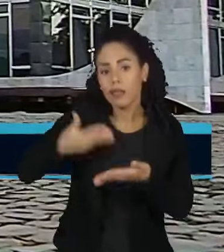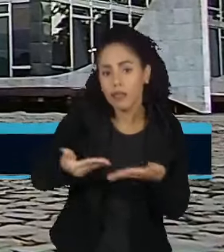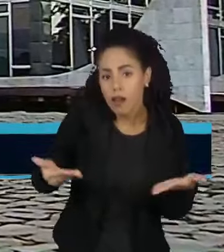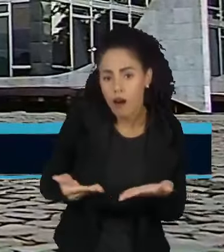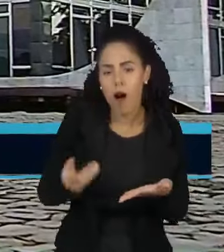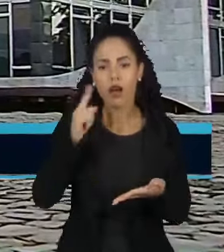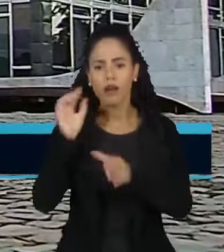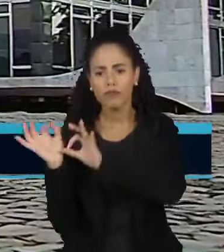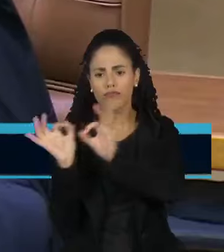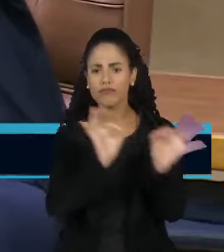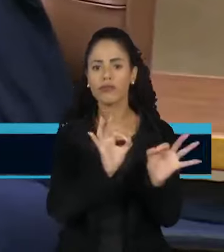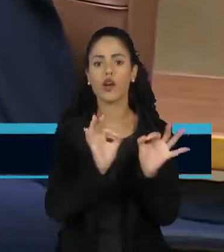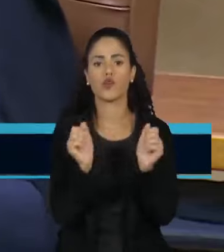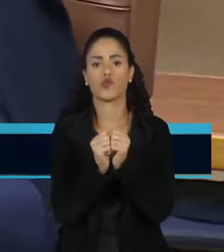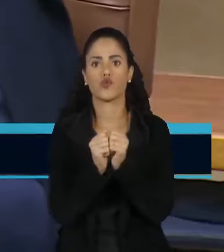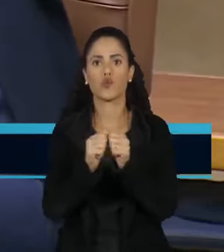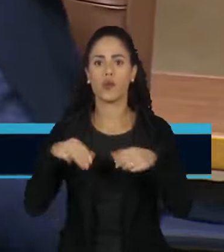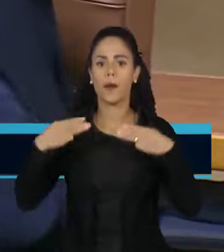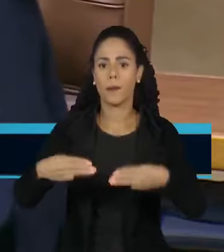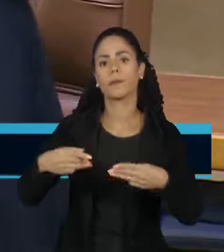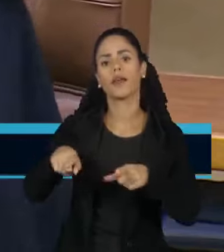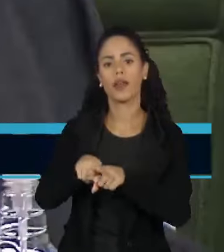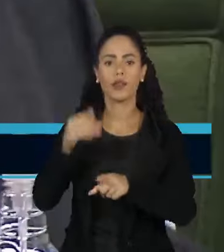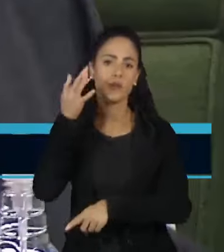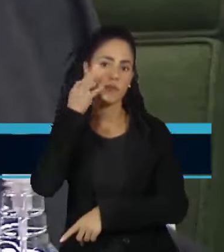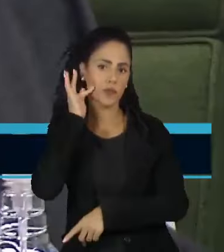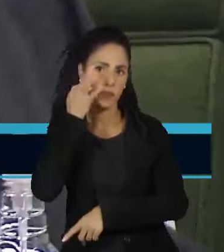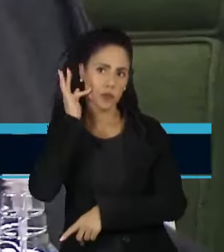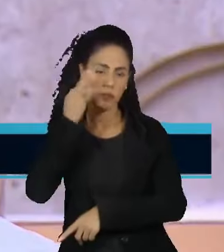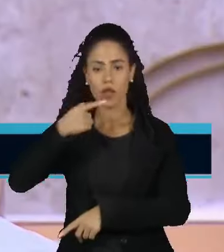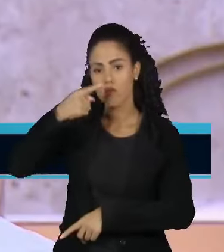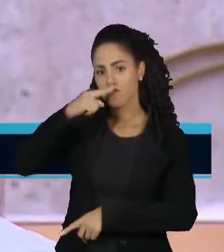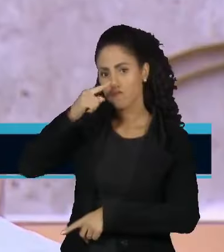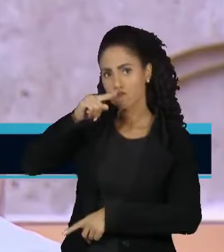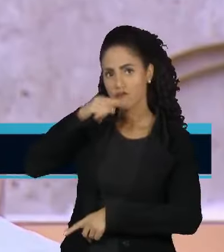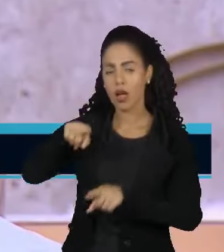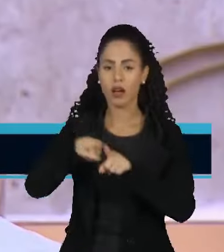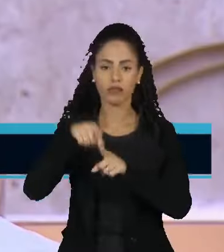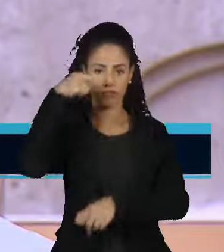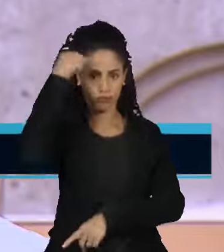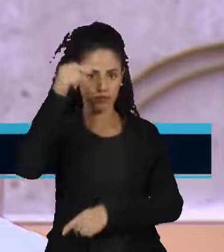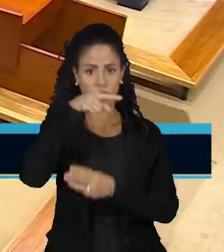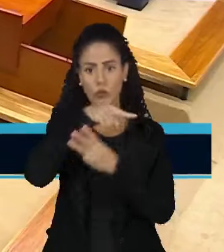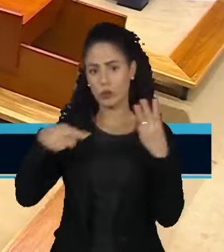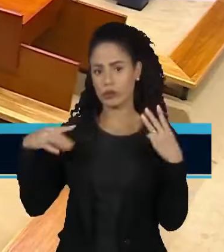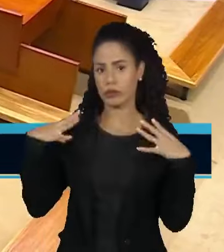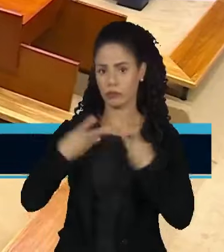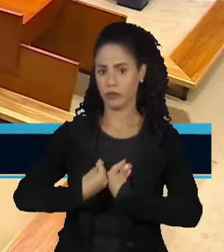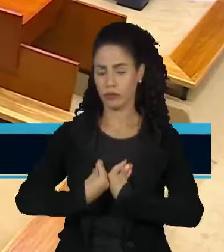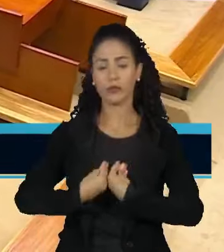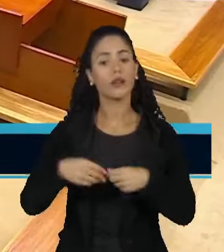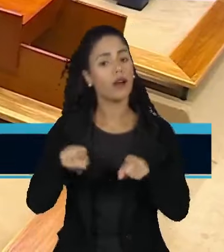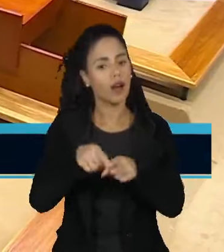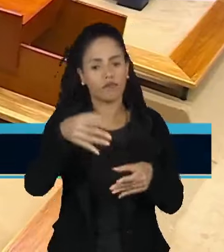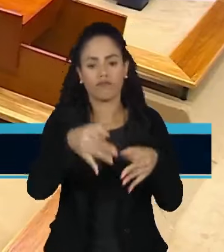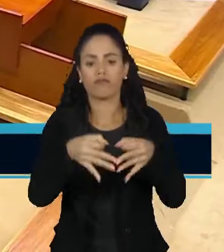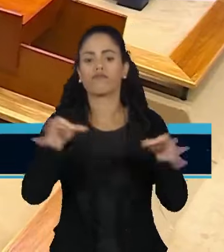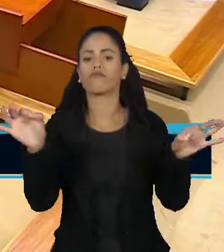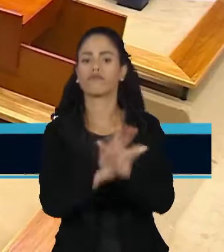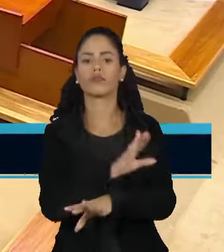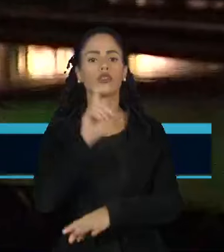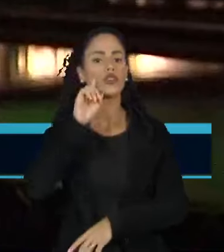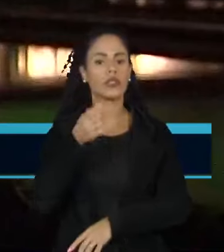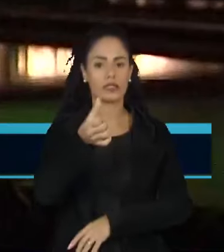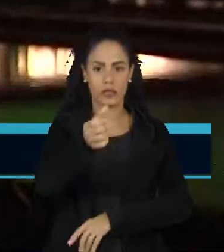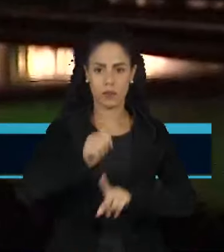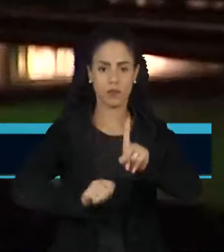já acompanharam o relator os ministros Flávio Dino, Gilmar Mendes e Luiz Roberto Barroso. O julgamento acaba no dia 6